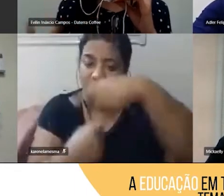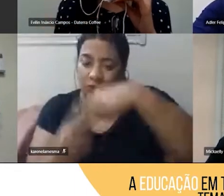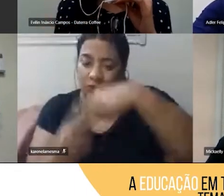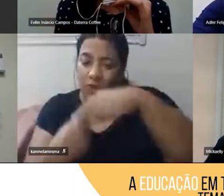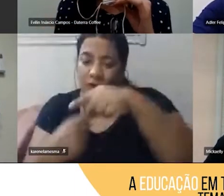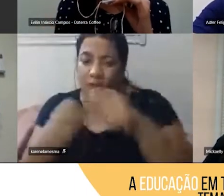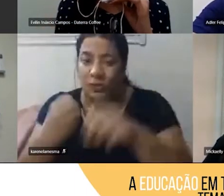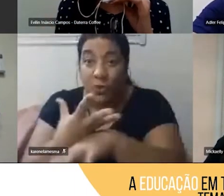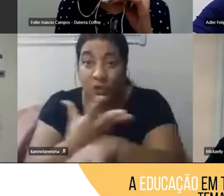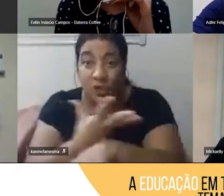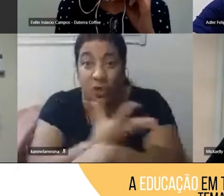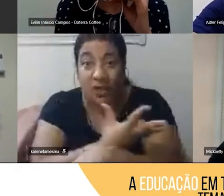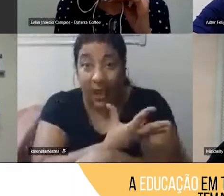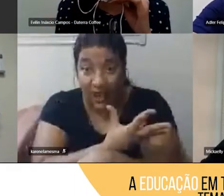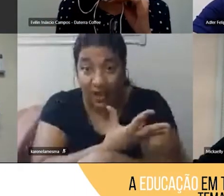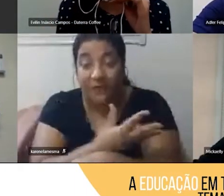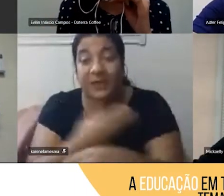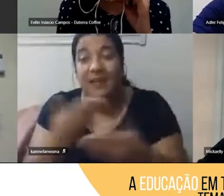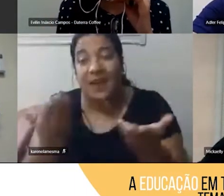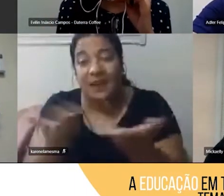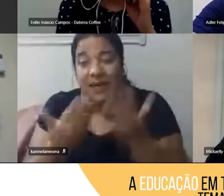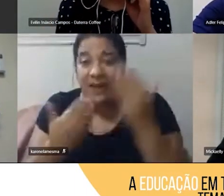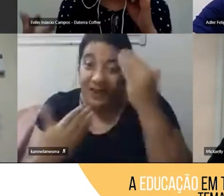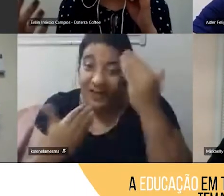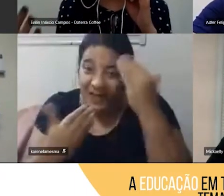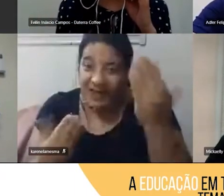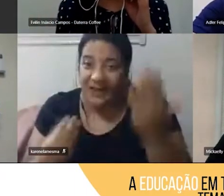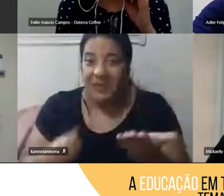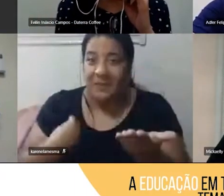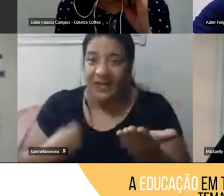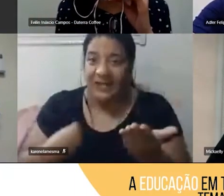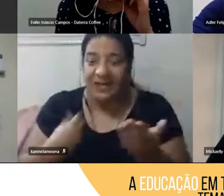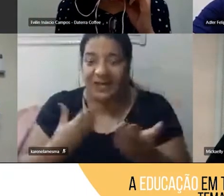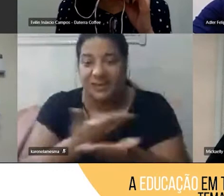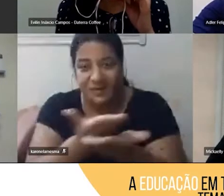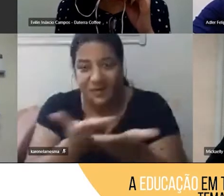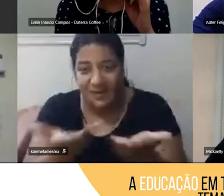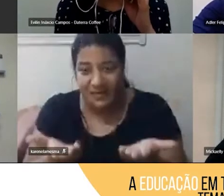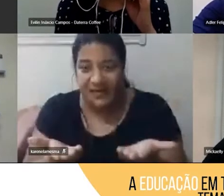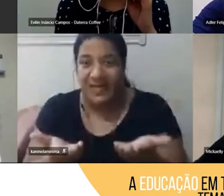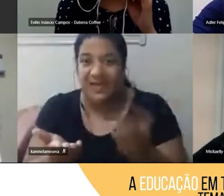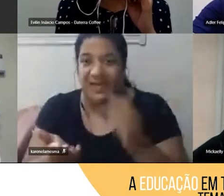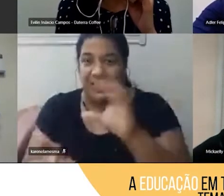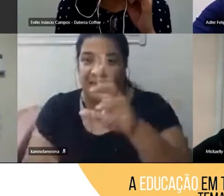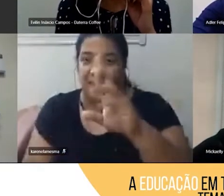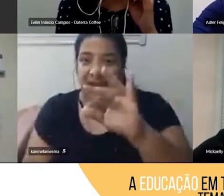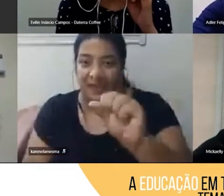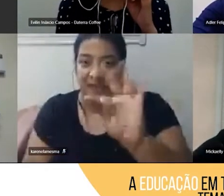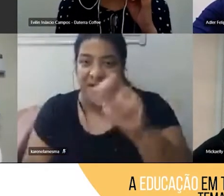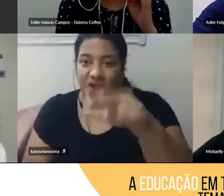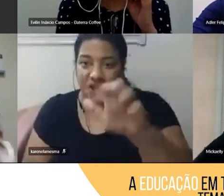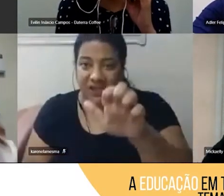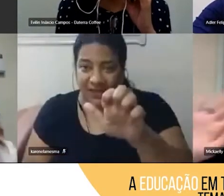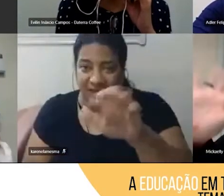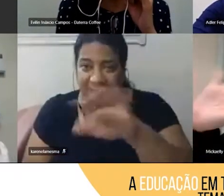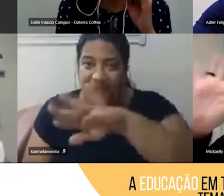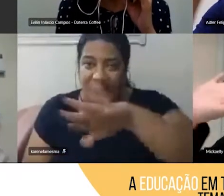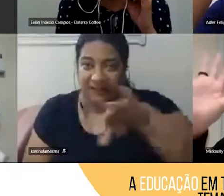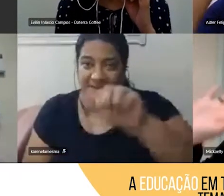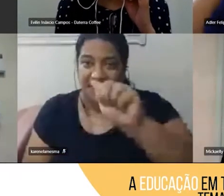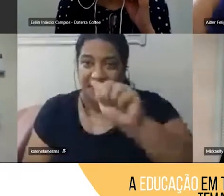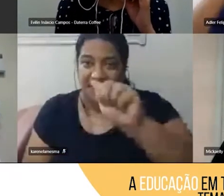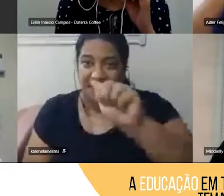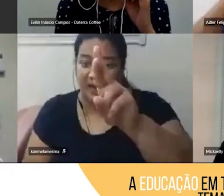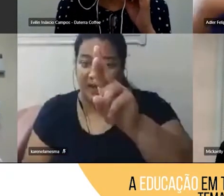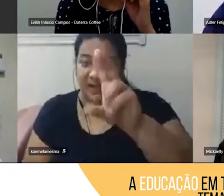desde já a presença dos nossos convidados, a Cristiane Stefanelli, o Adler, a Micaele